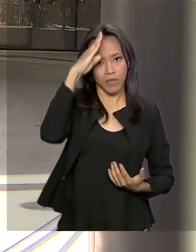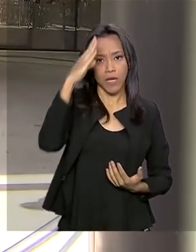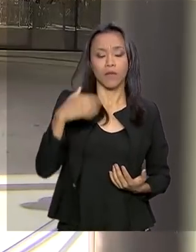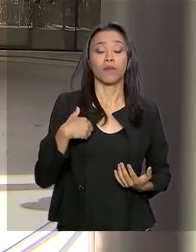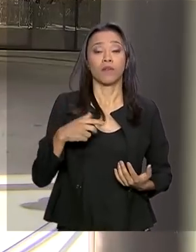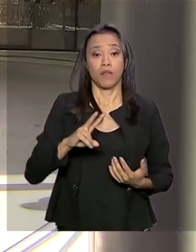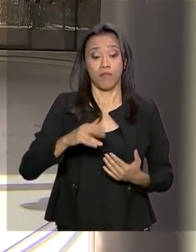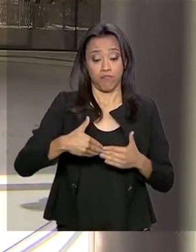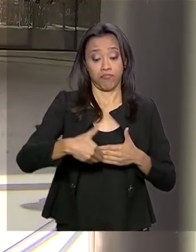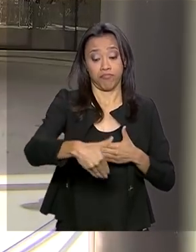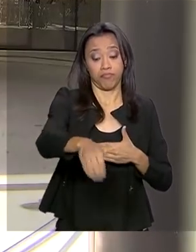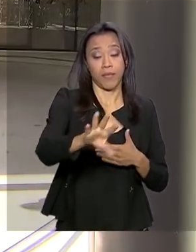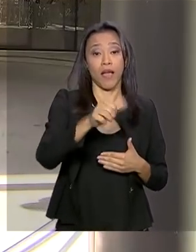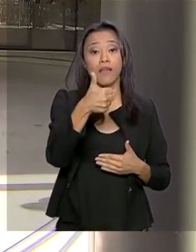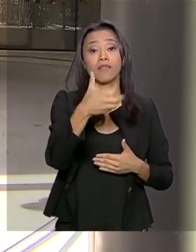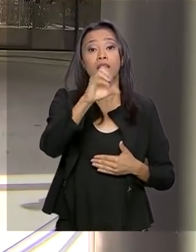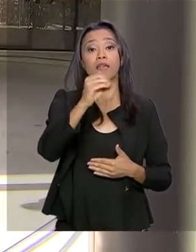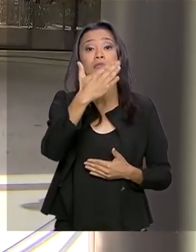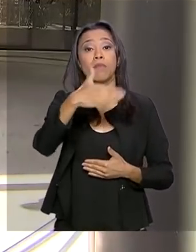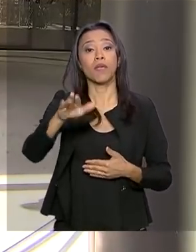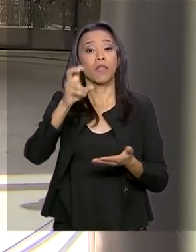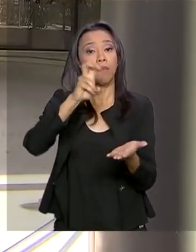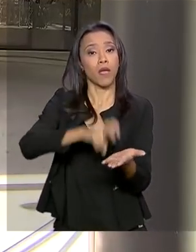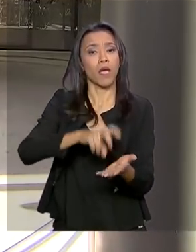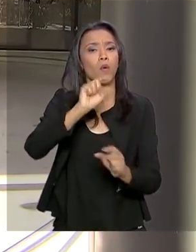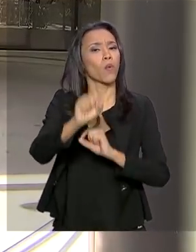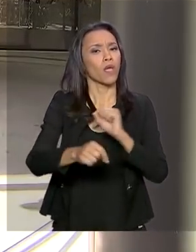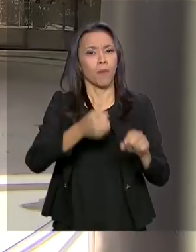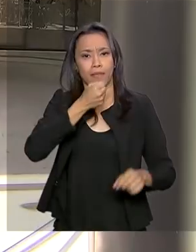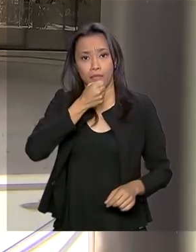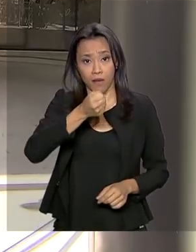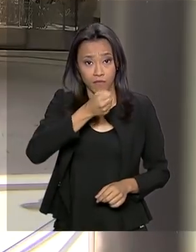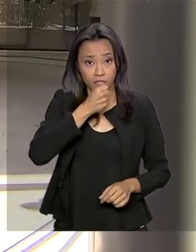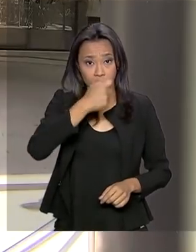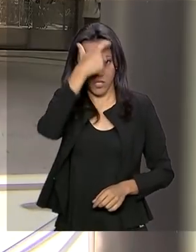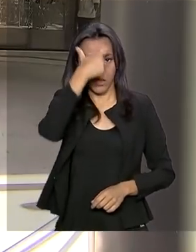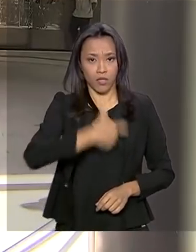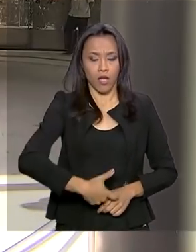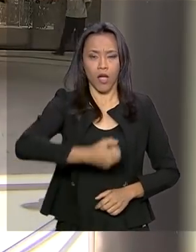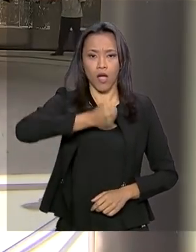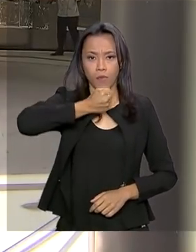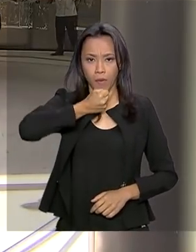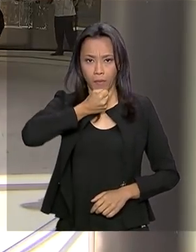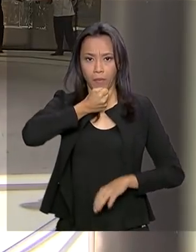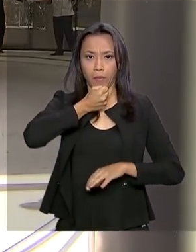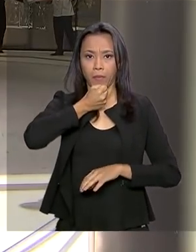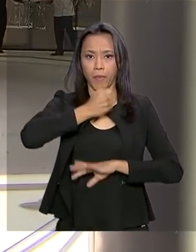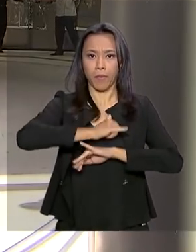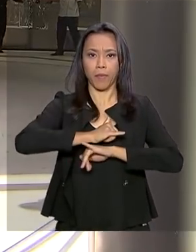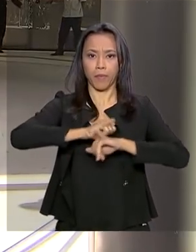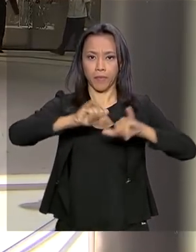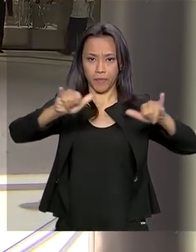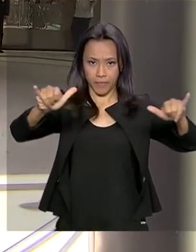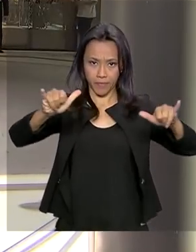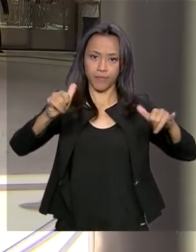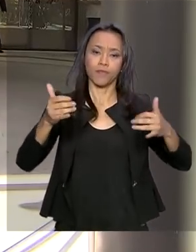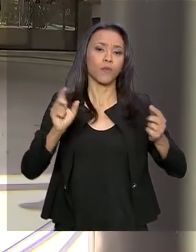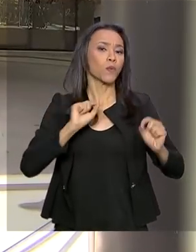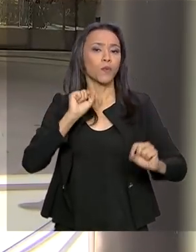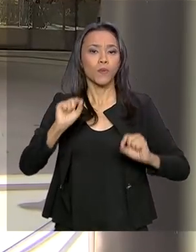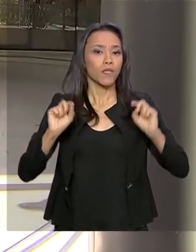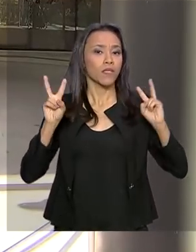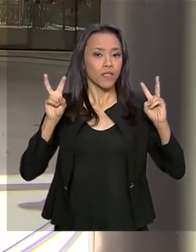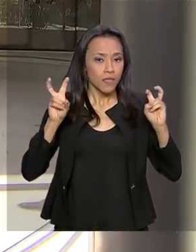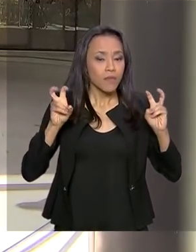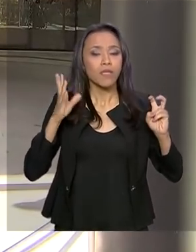mais às dez e meia da manhã uma entrevista coletiva do porta-voz da presidência da república, general Otávio Rego Barros, para tratar